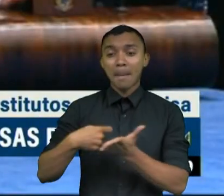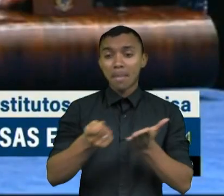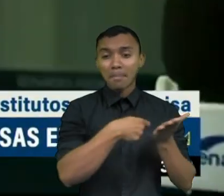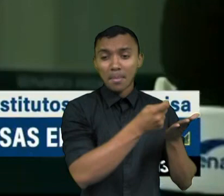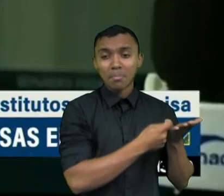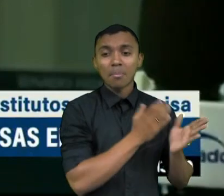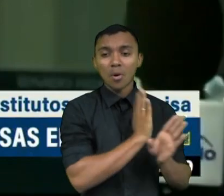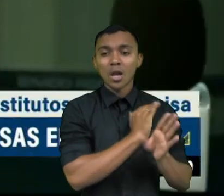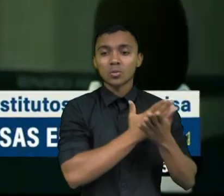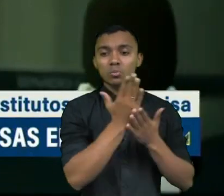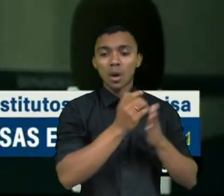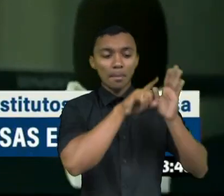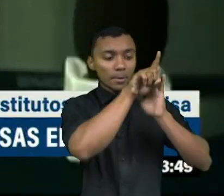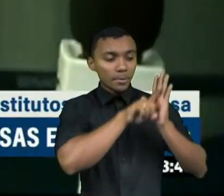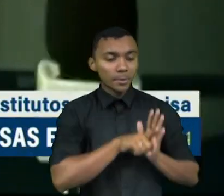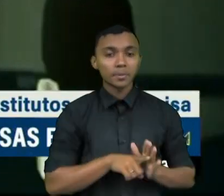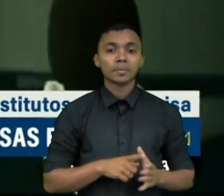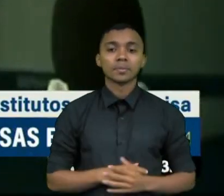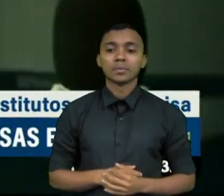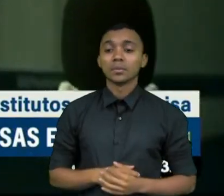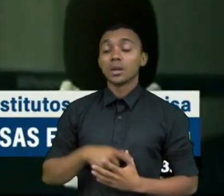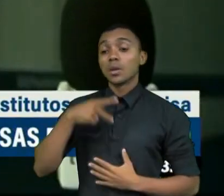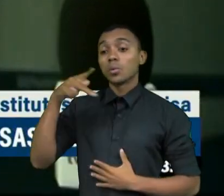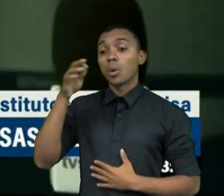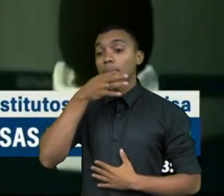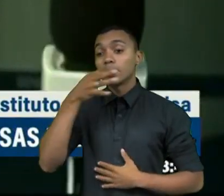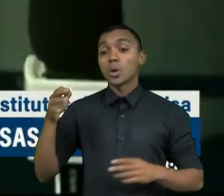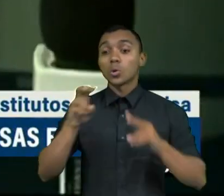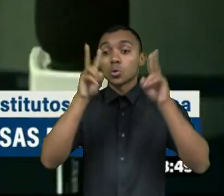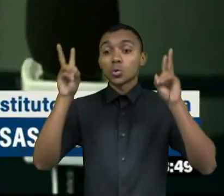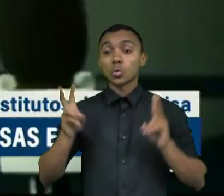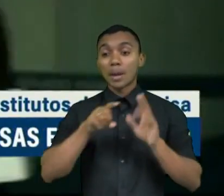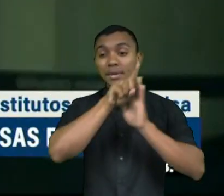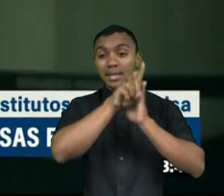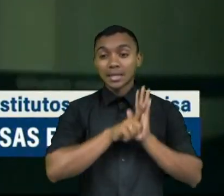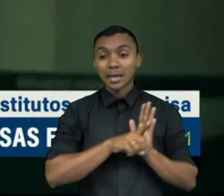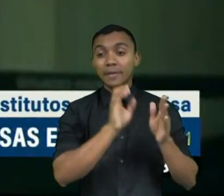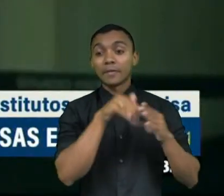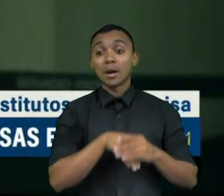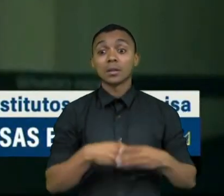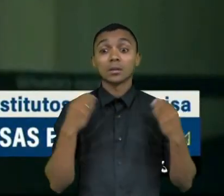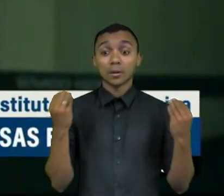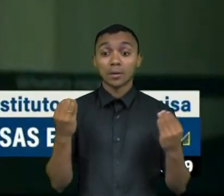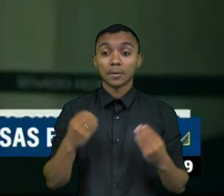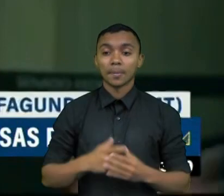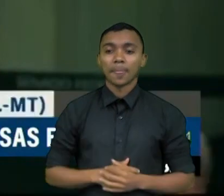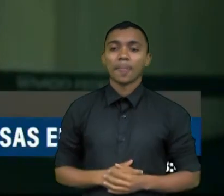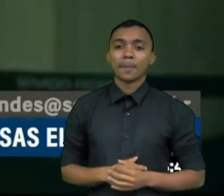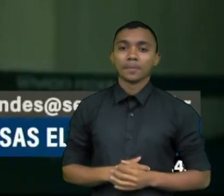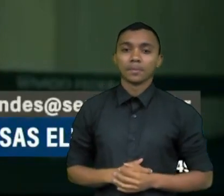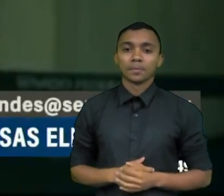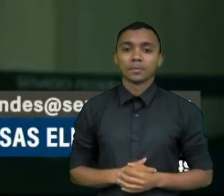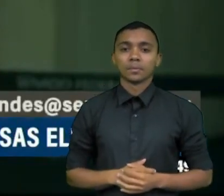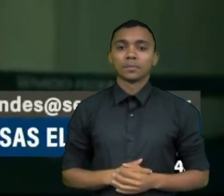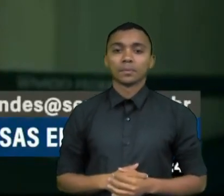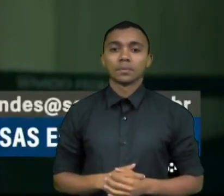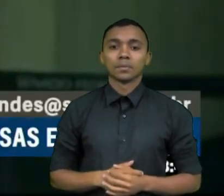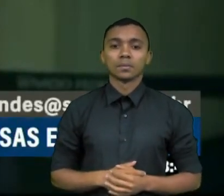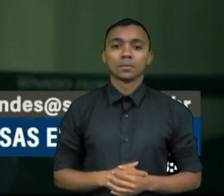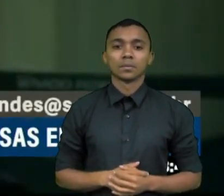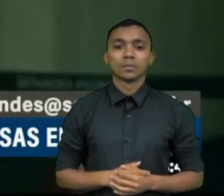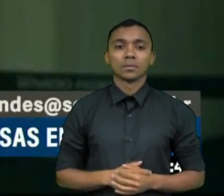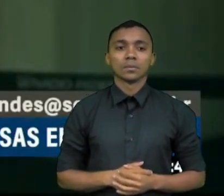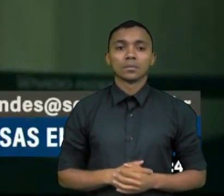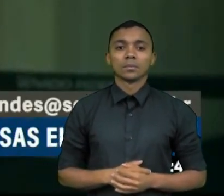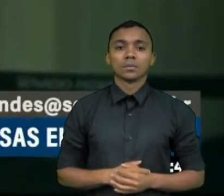a instalação. Como o avalia a questão da instalação dessa CPI e das pesquisas eleitorais? Bom, está provado que